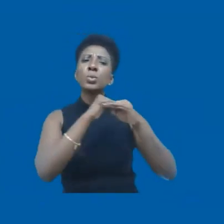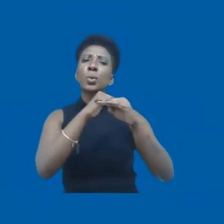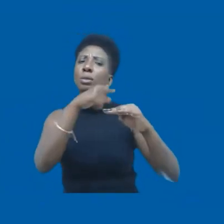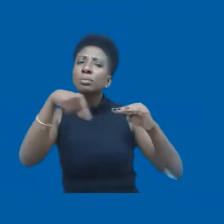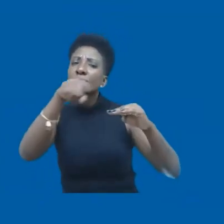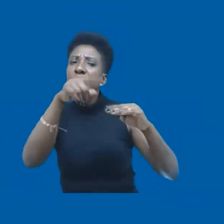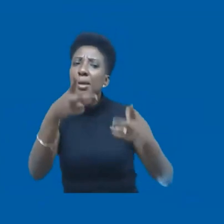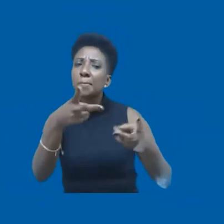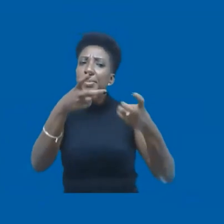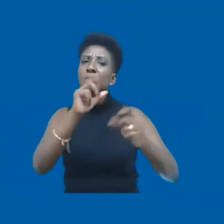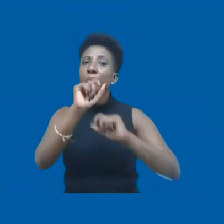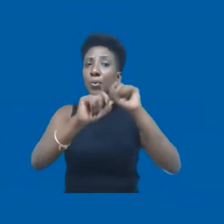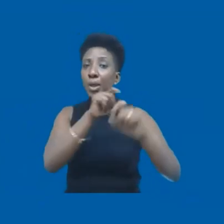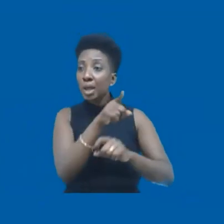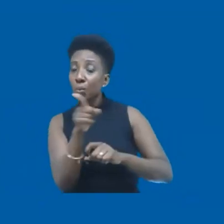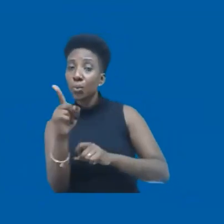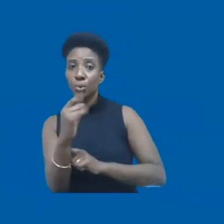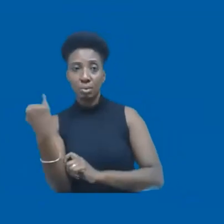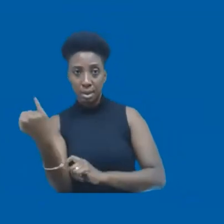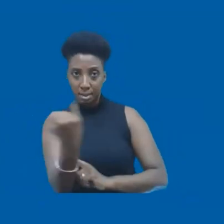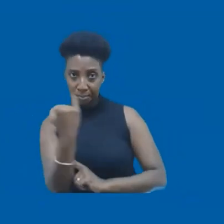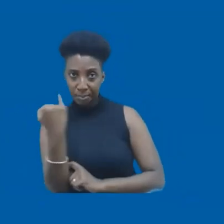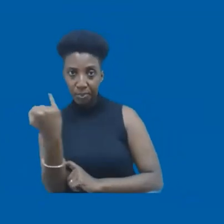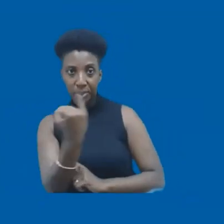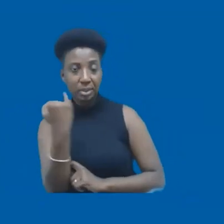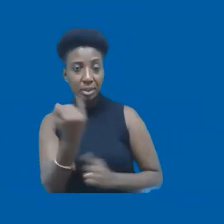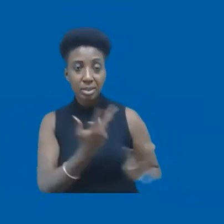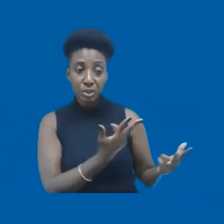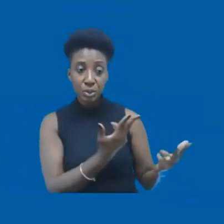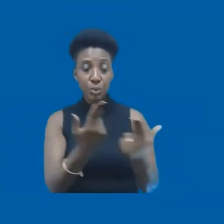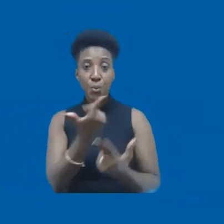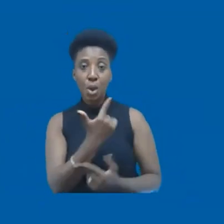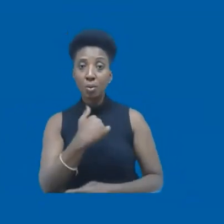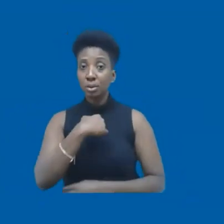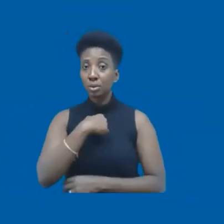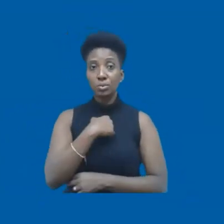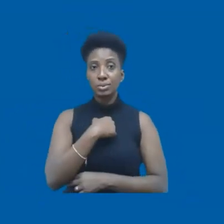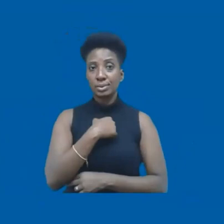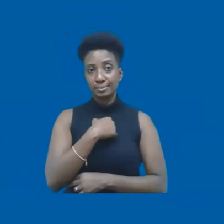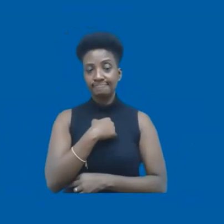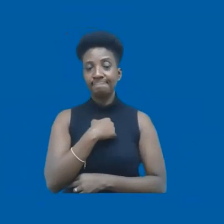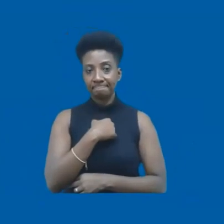percebermos que o outro é tão importante quanto nós mesmos somos.